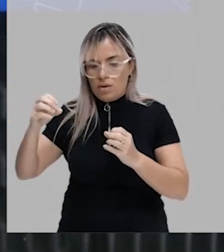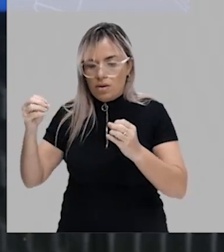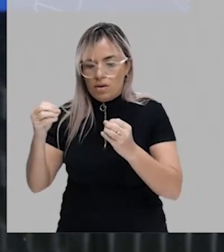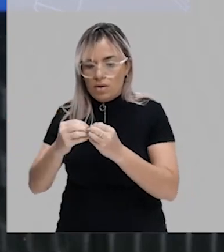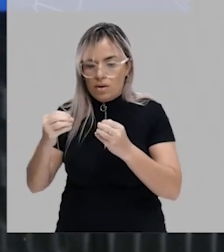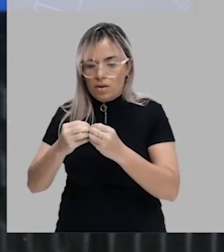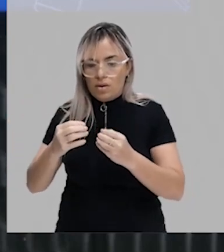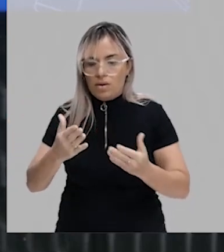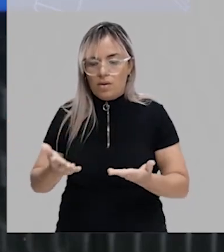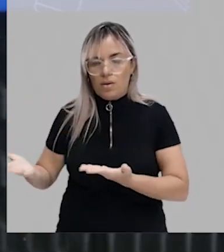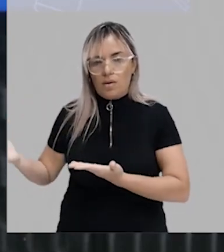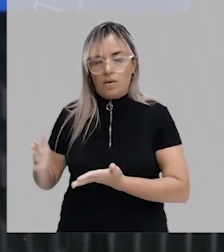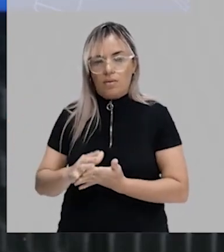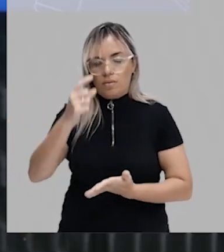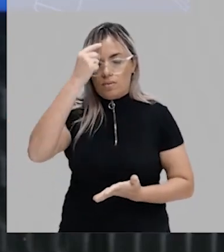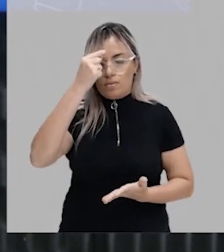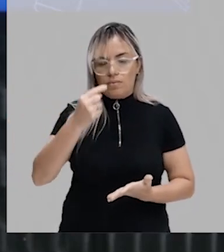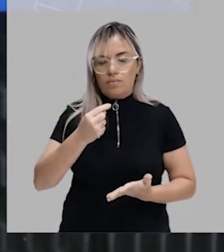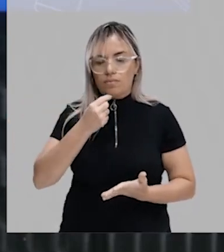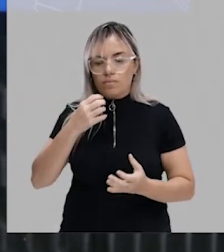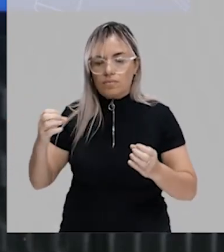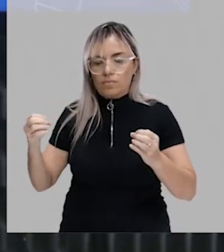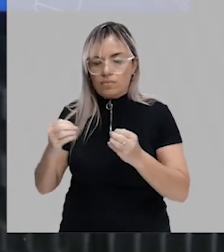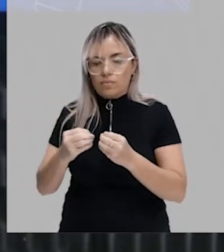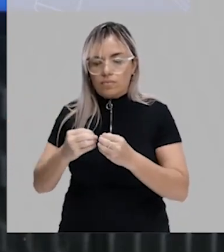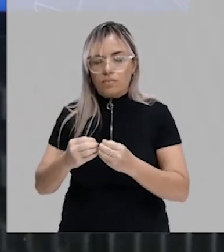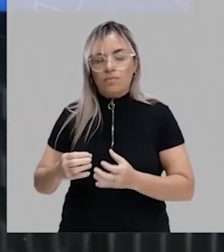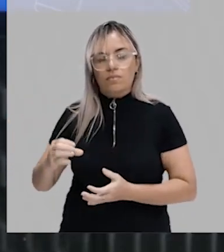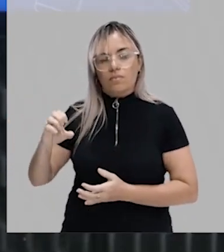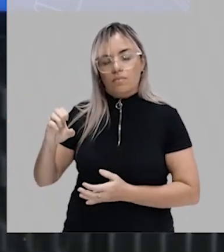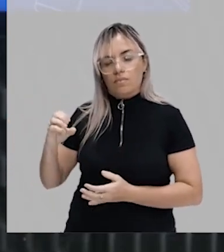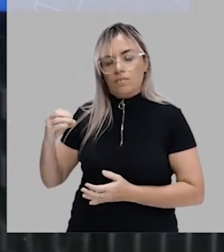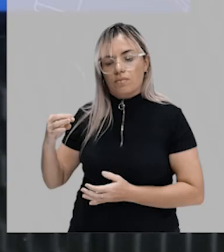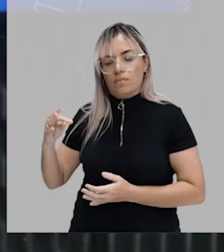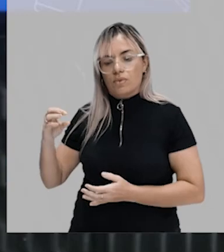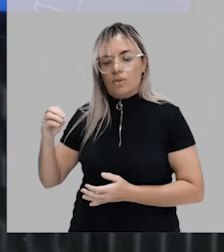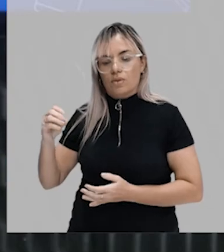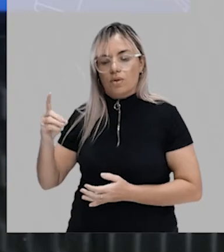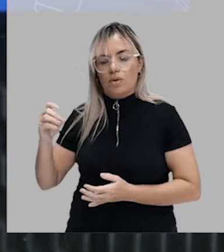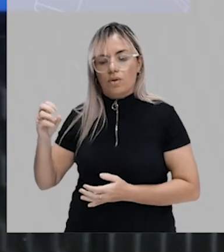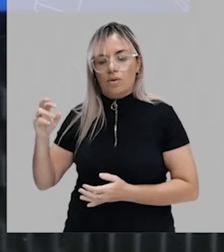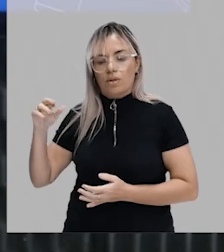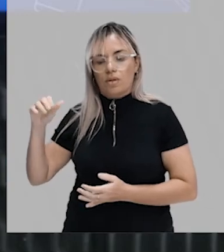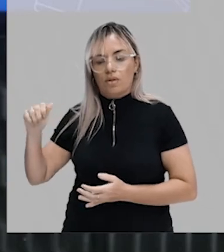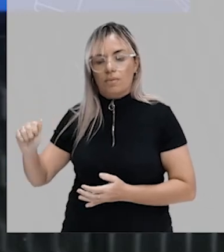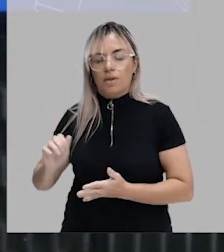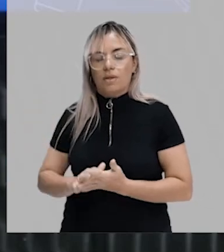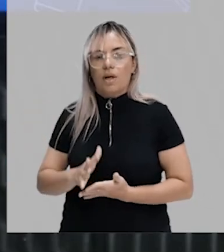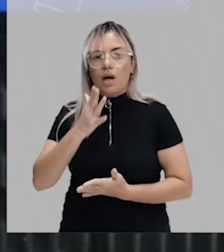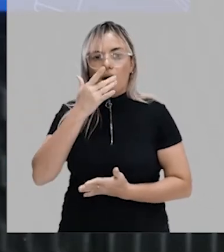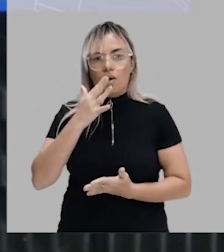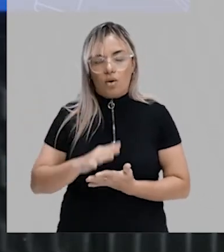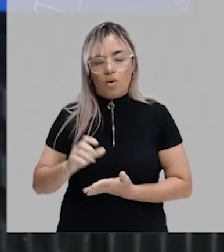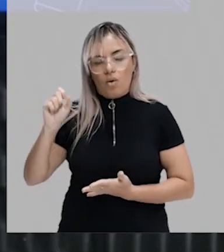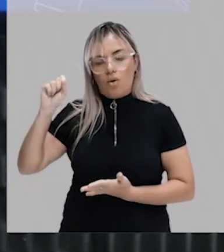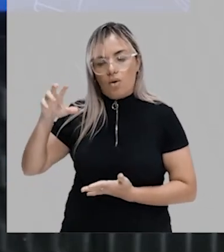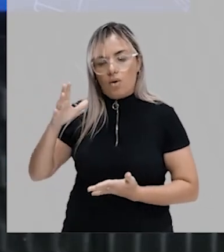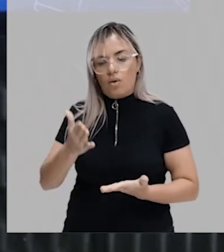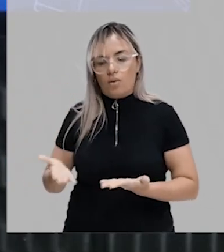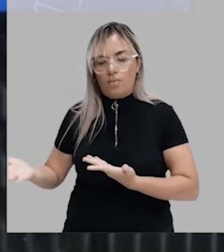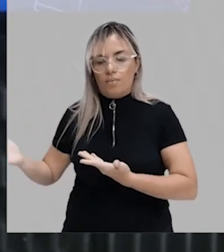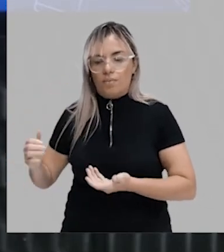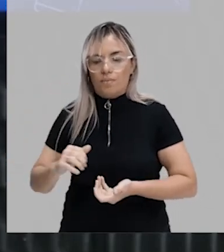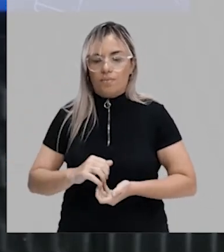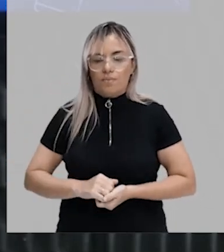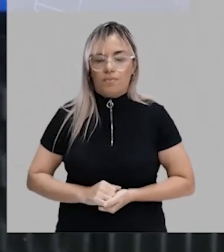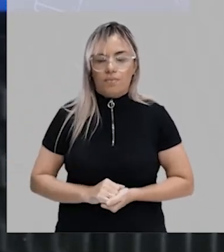ao ectoderma, está próximo a essas células aqui em azul, tá? Então, aqui eu tenho somatopleura e aqui